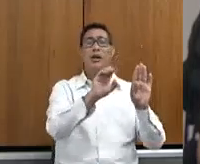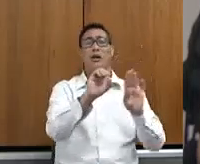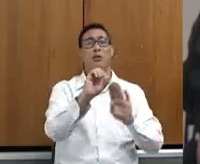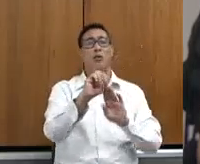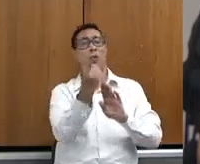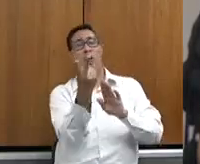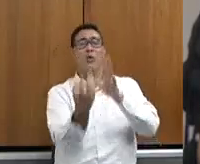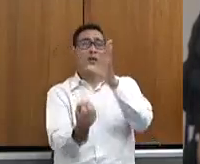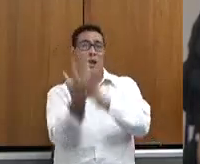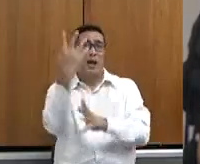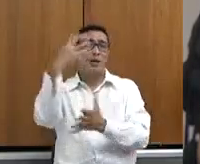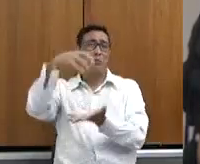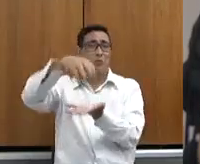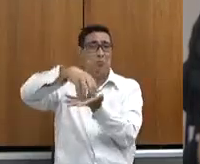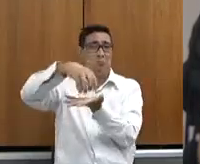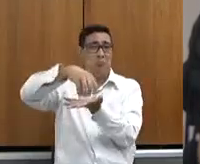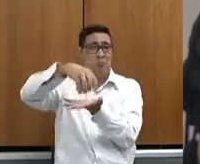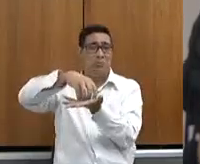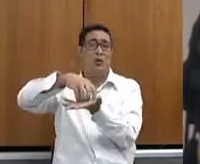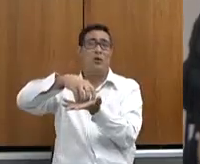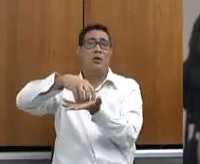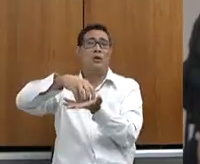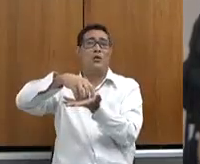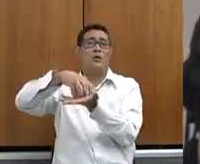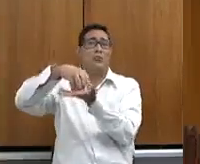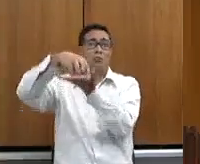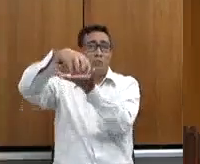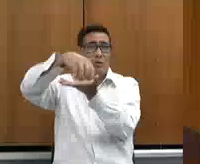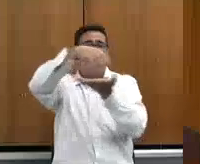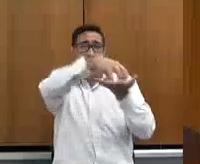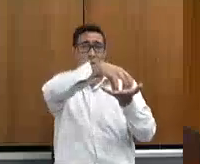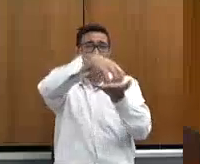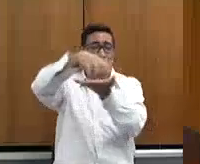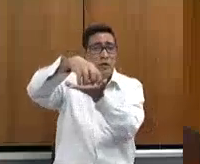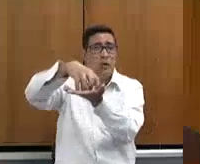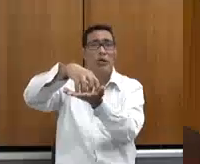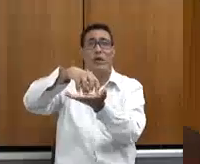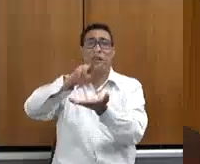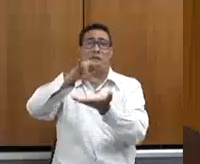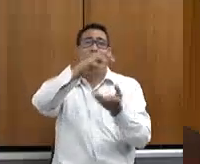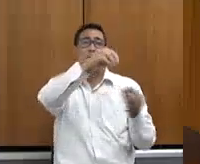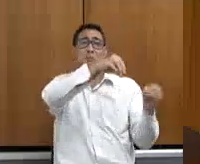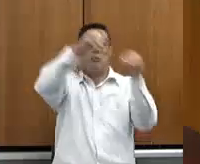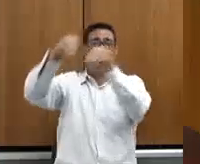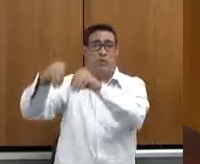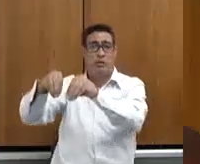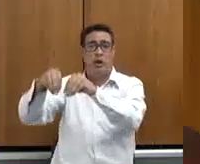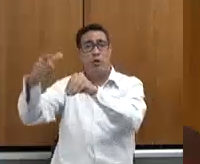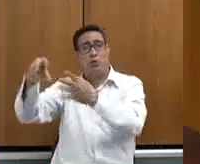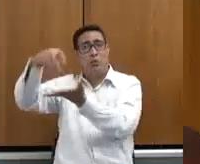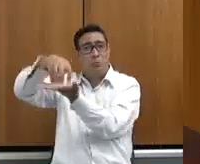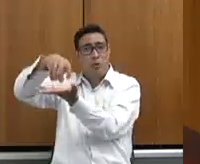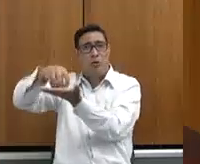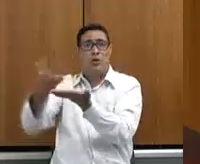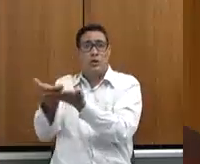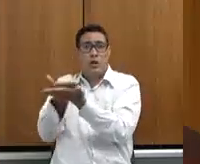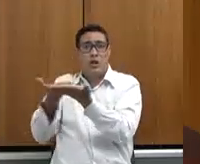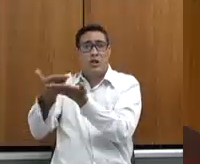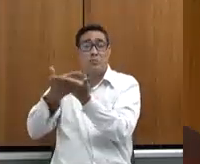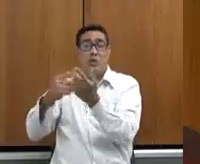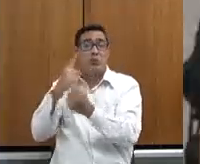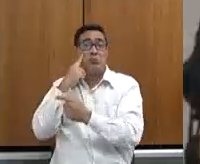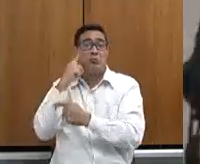polos, porque talvez a justificativa seja que isso será para um outro polo de atendimento, não sei se é essa